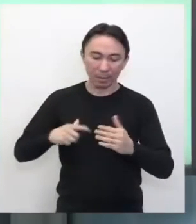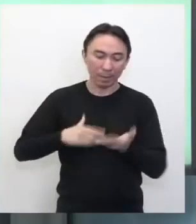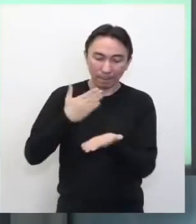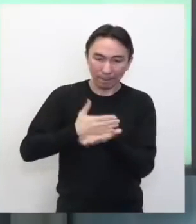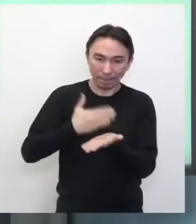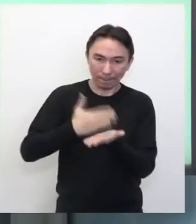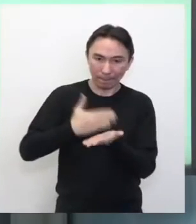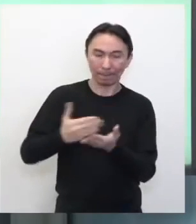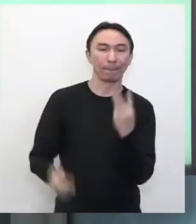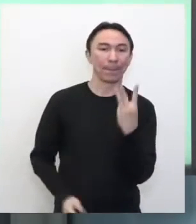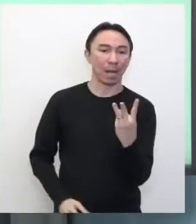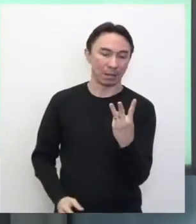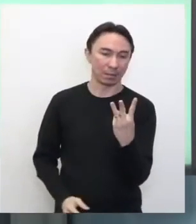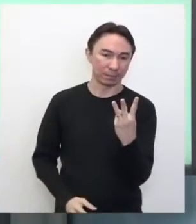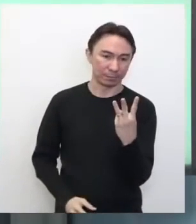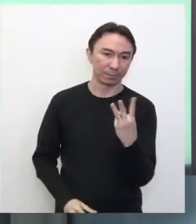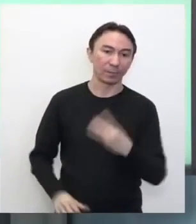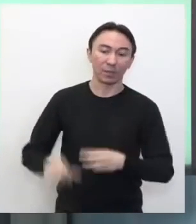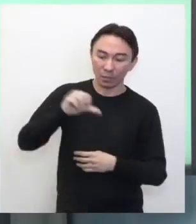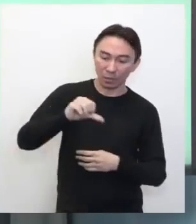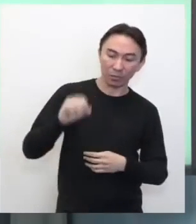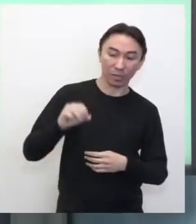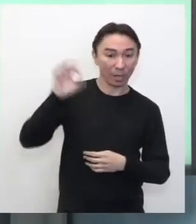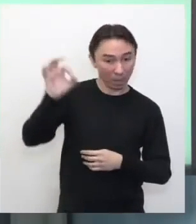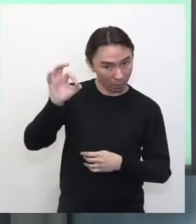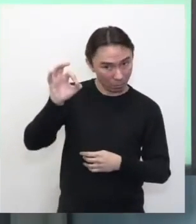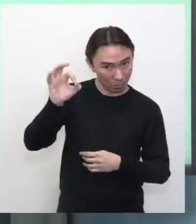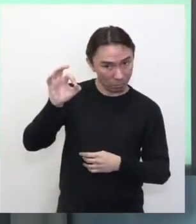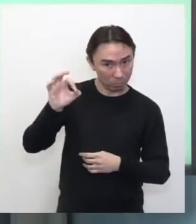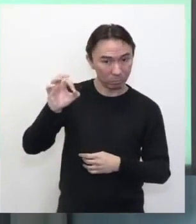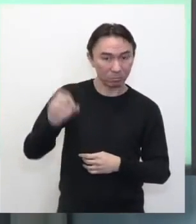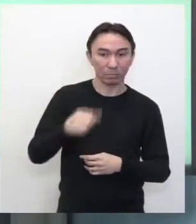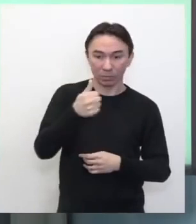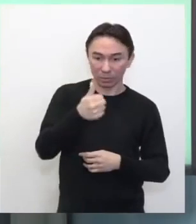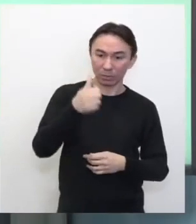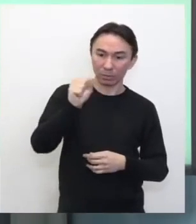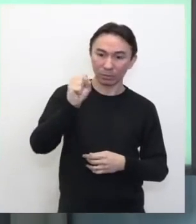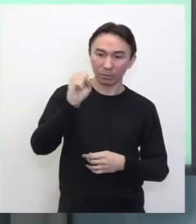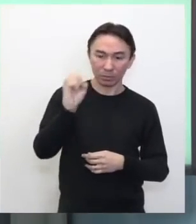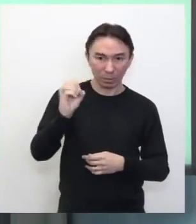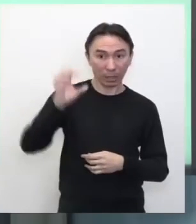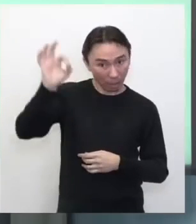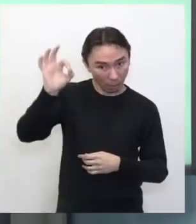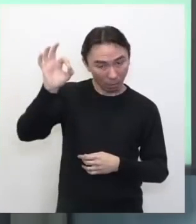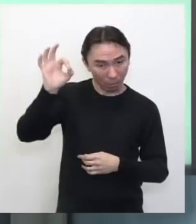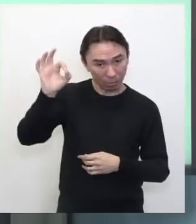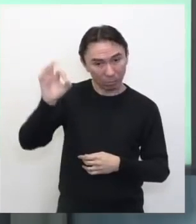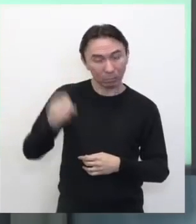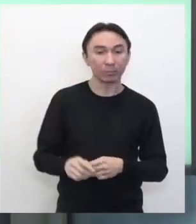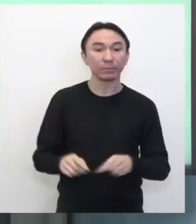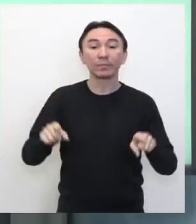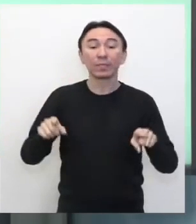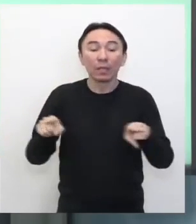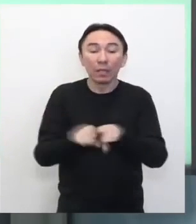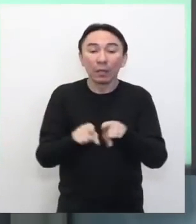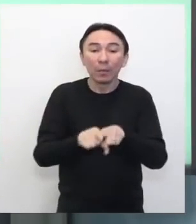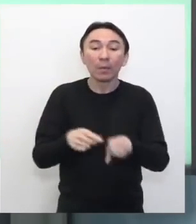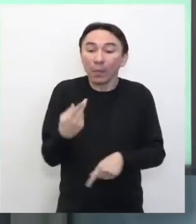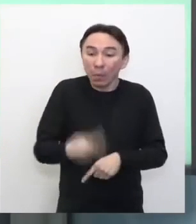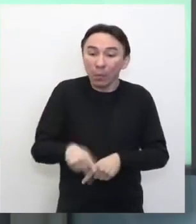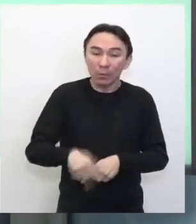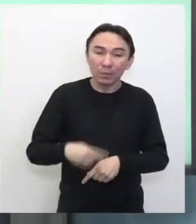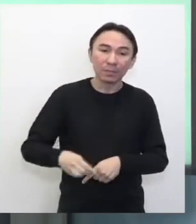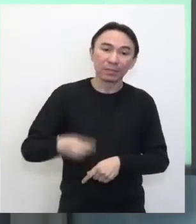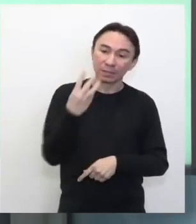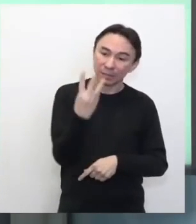nós vimos 90 graus, o ângulo reto, 180 graus, o ângulo raso. Hoje para vocês eu vou apresentar então o ângulo